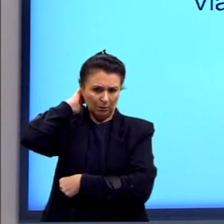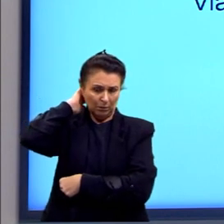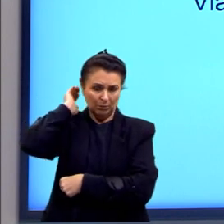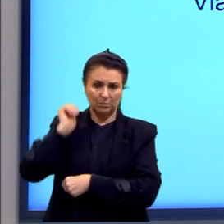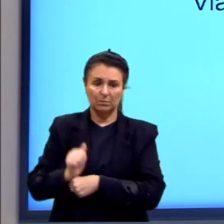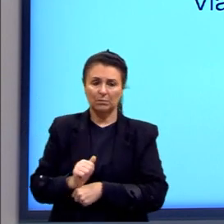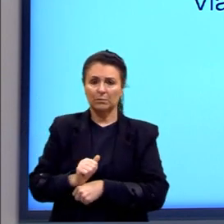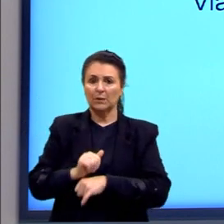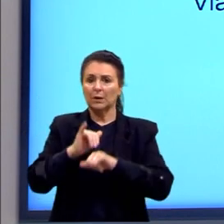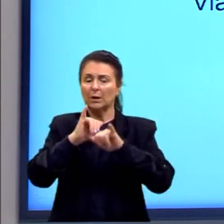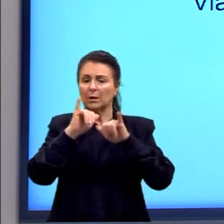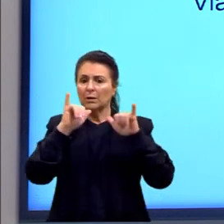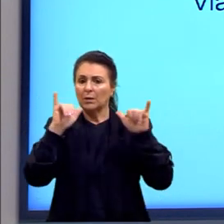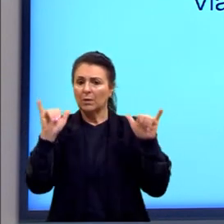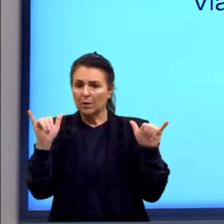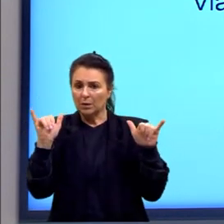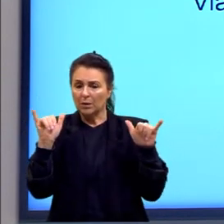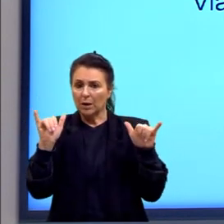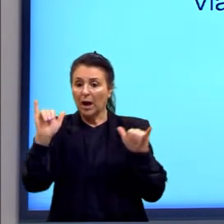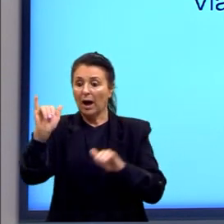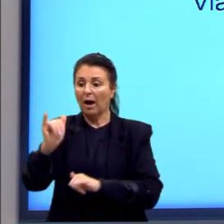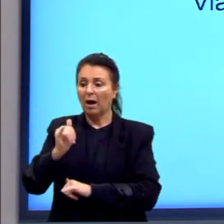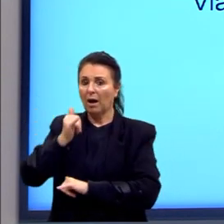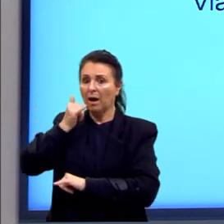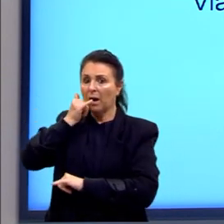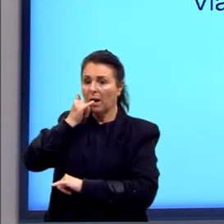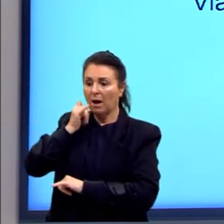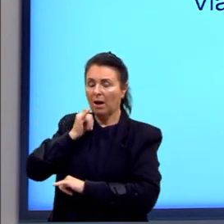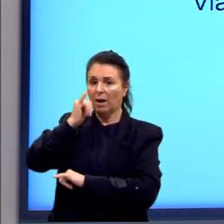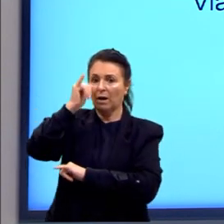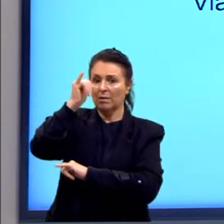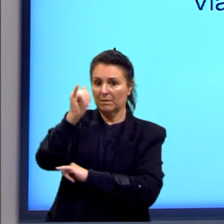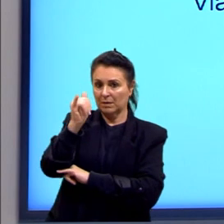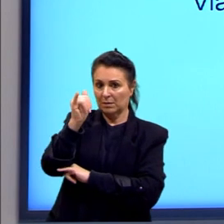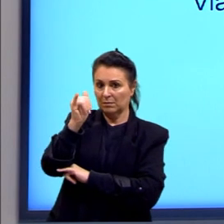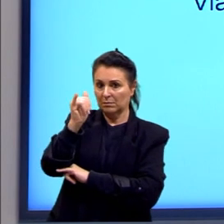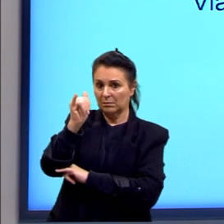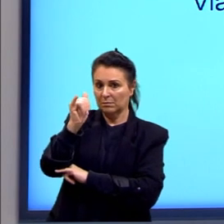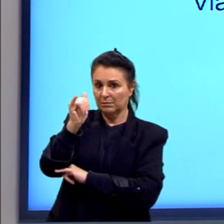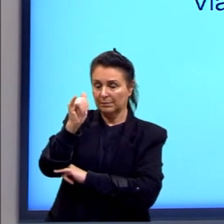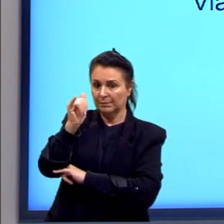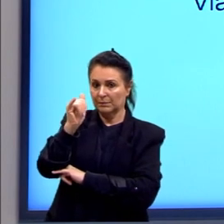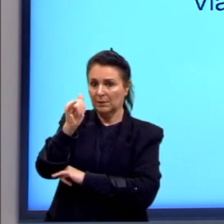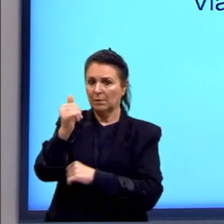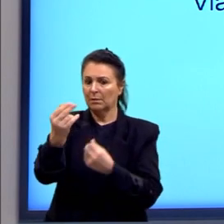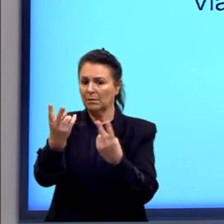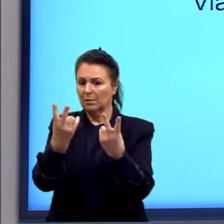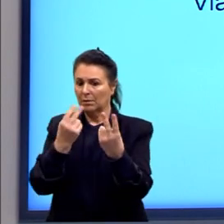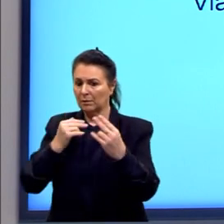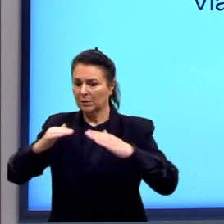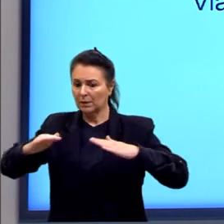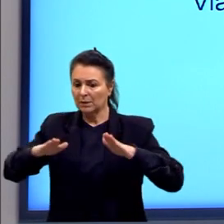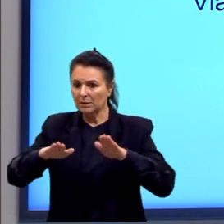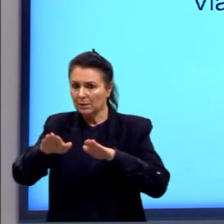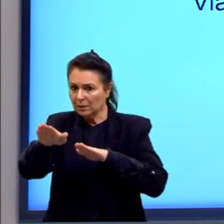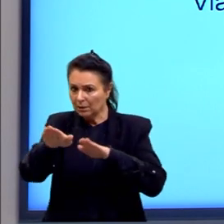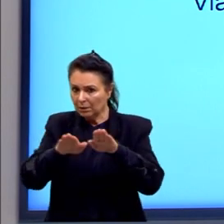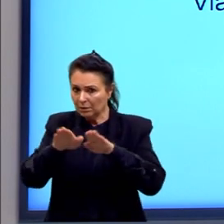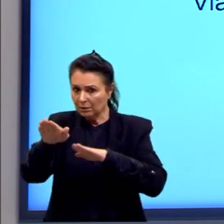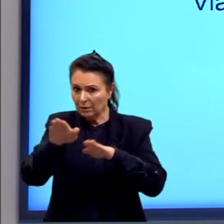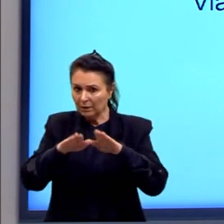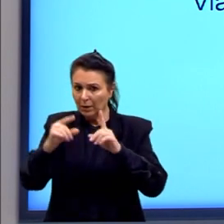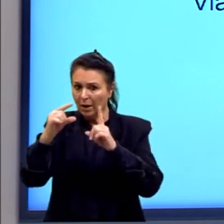a MUB diz que rodovia Arthur Bernardes terá radar de fiscalização.